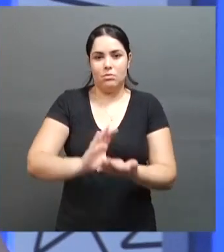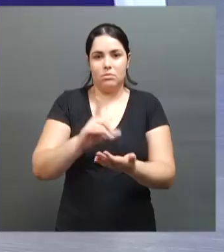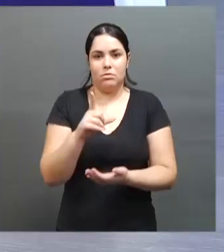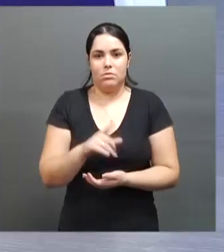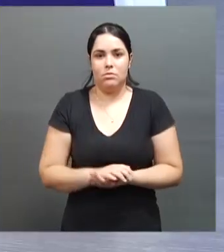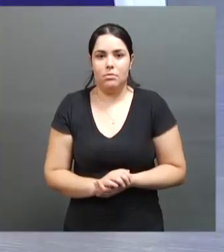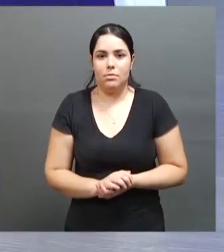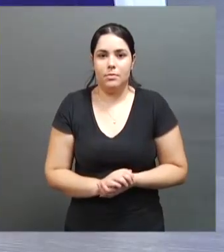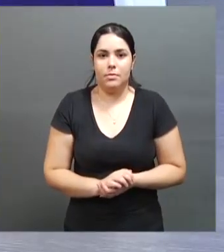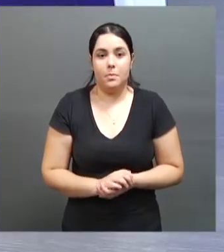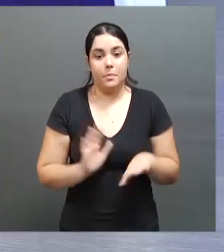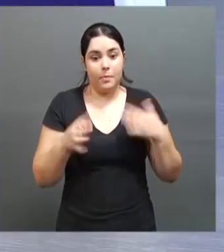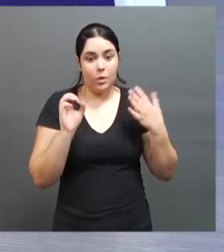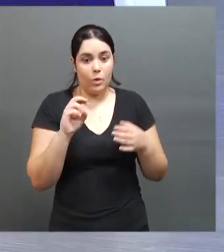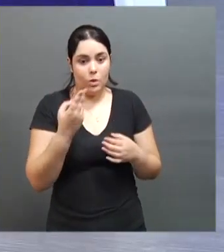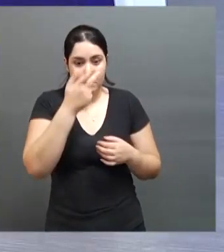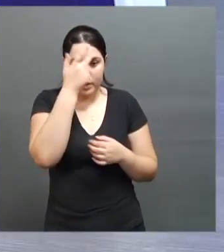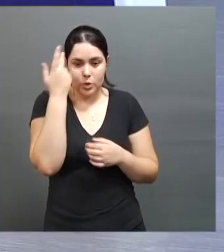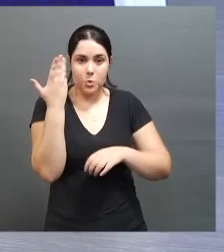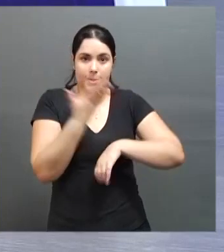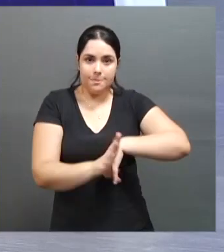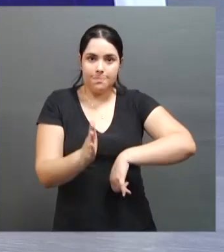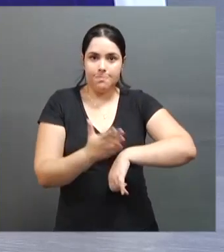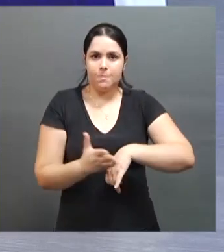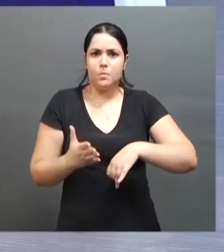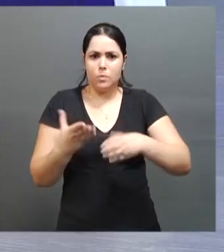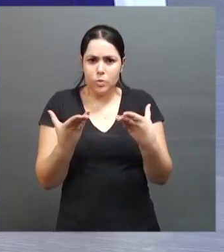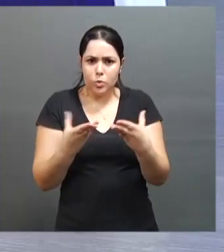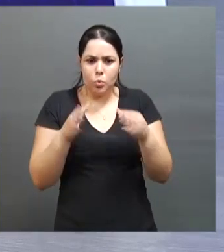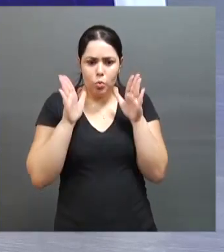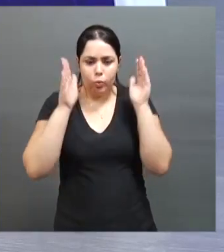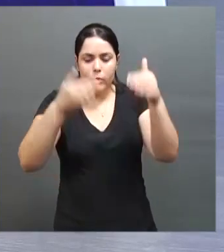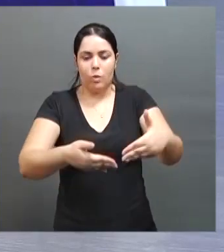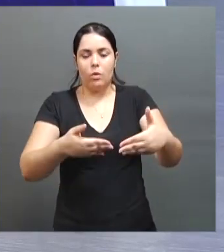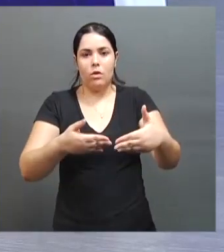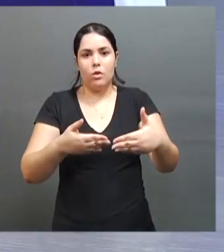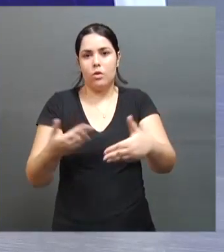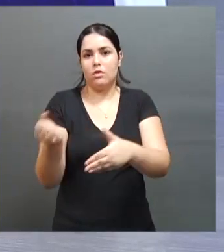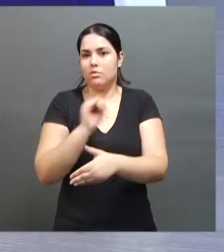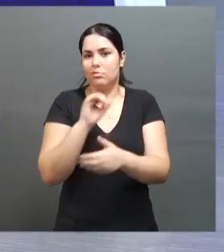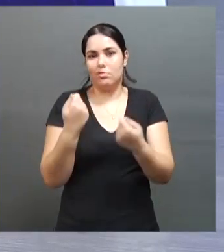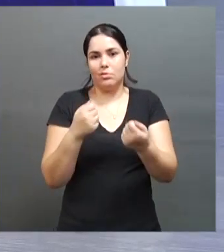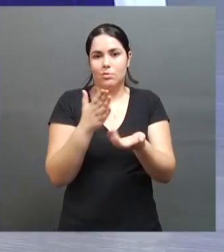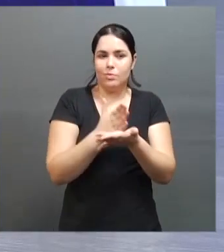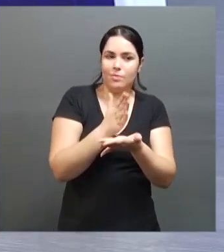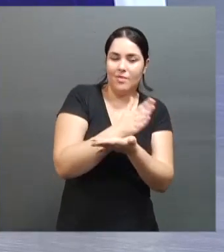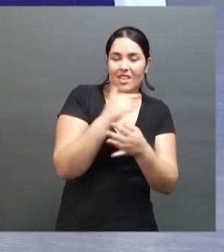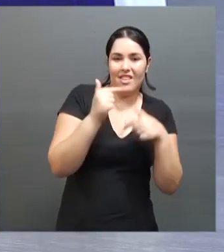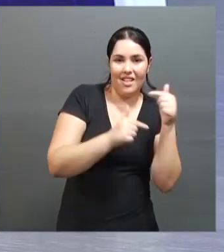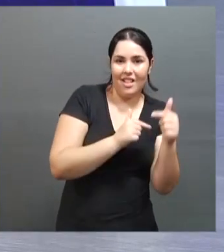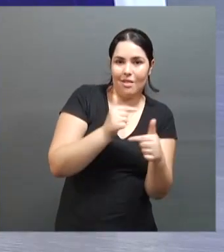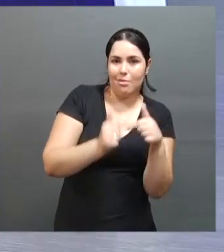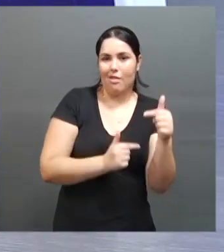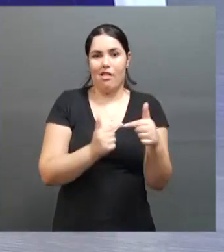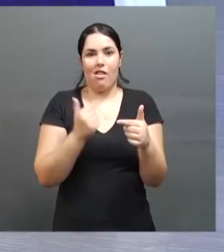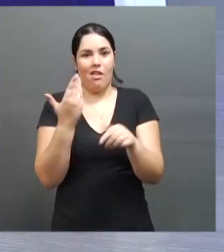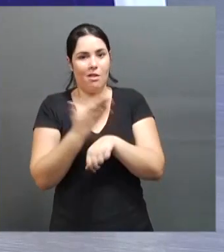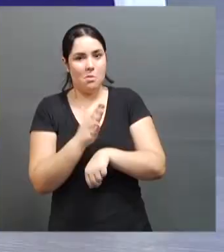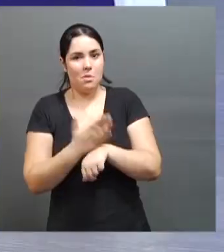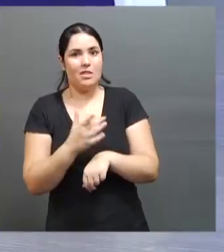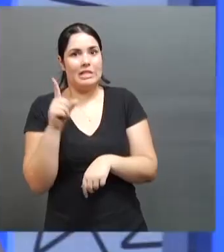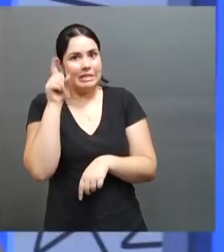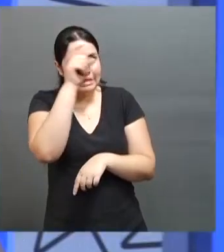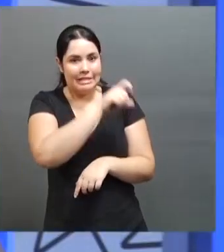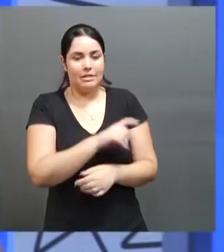sabe? Porque o atleta treina muito e fica focado nisso, e se ele tiver que dividir um emprego com o treino, às vezes é mais complicado, A